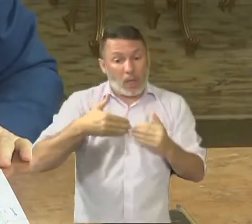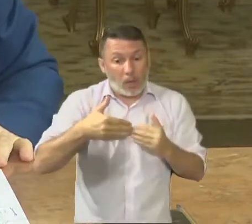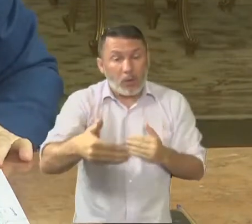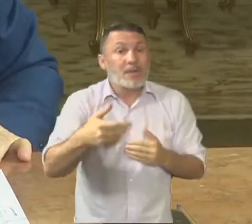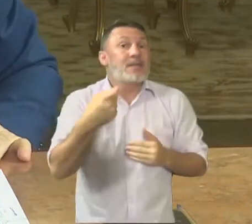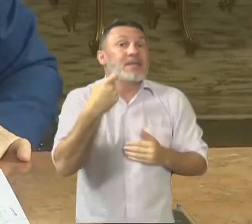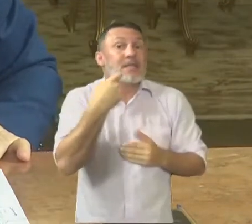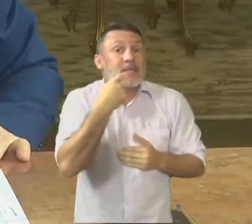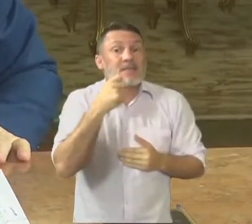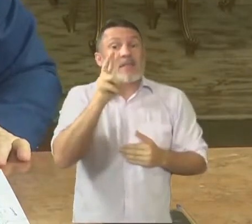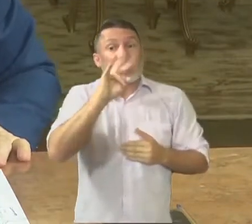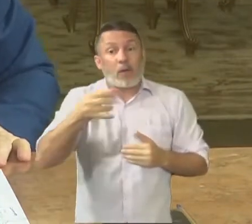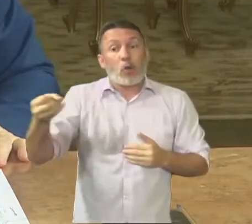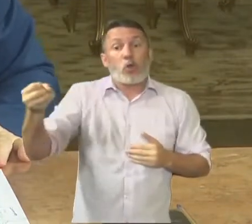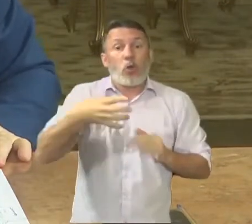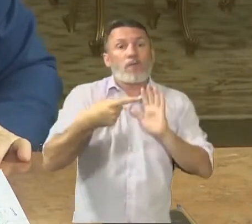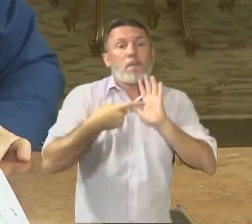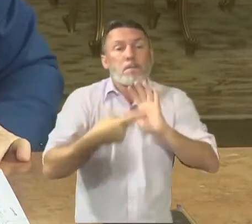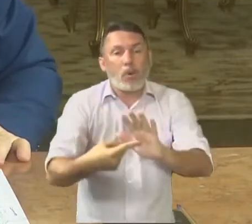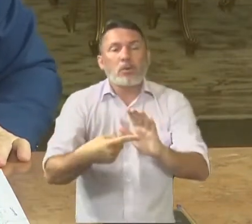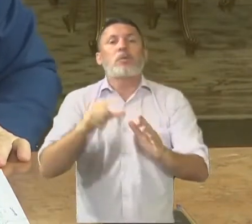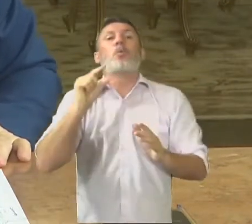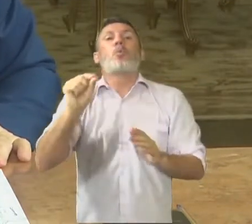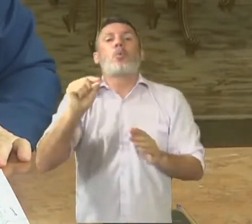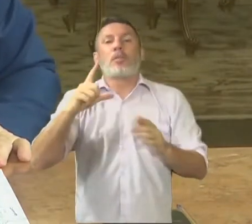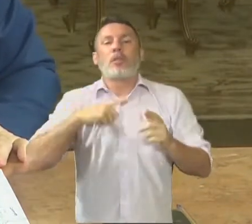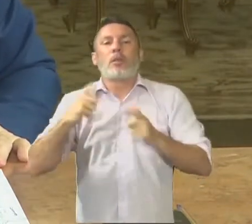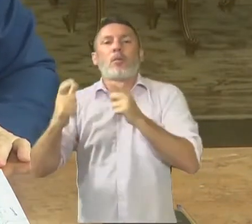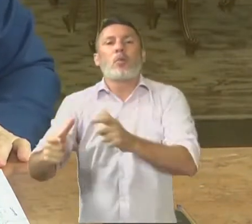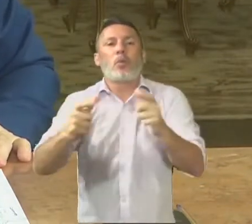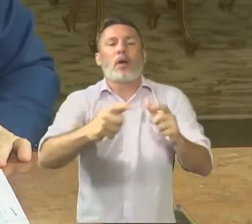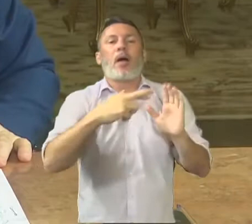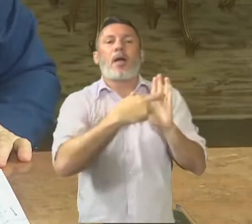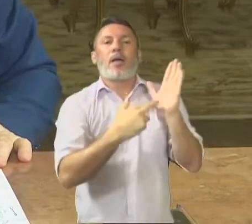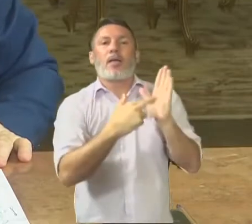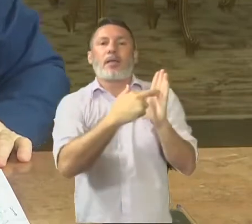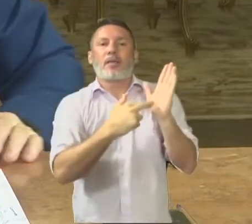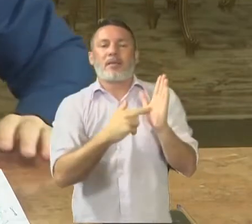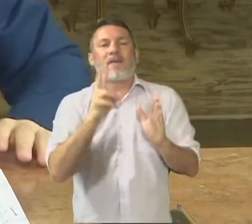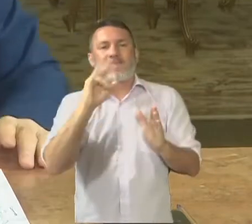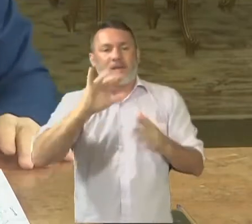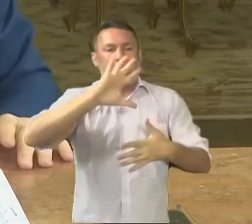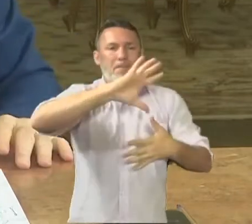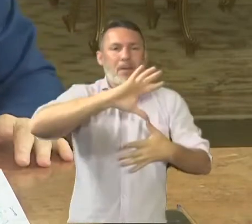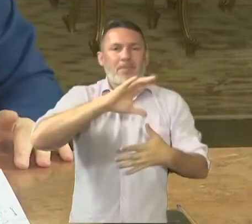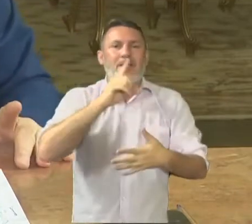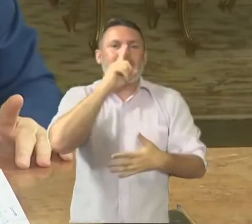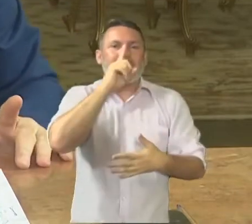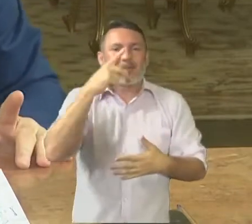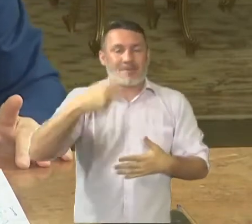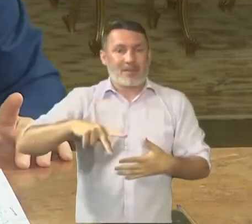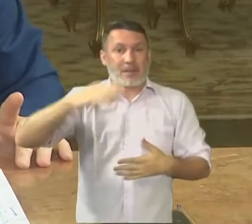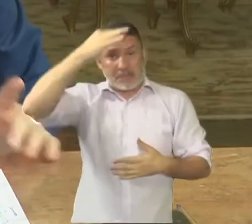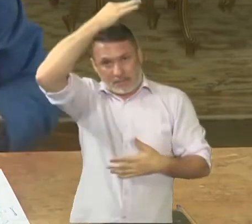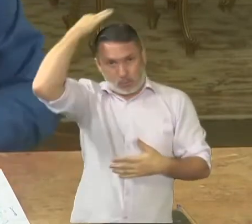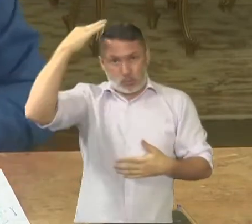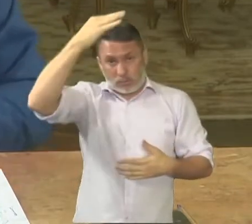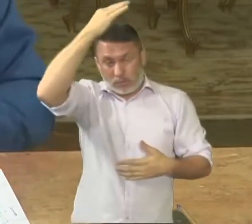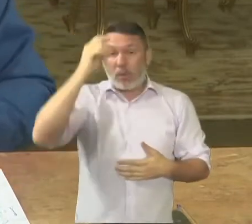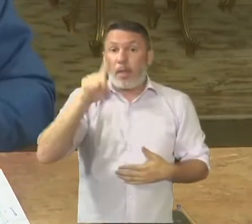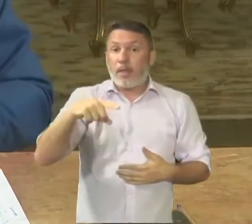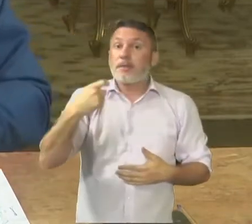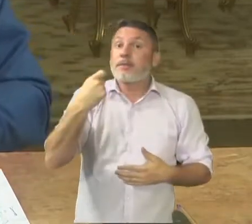medidas qualificadas para enquadramento nas classificações de risco no Estado do Espírito Santo. Então,